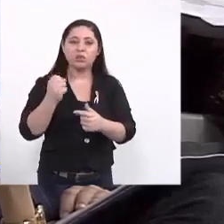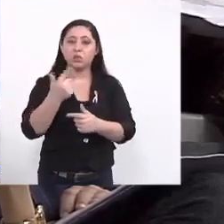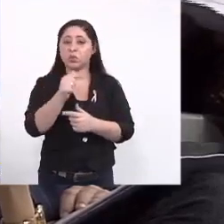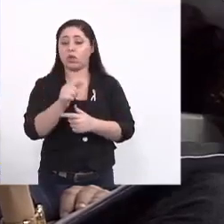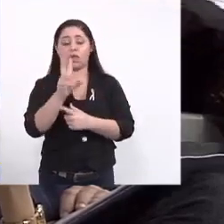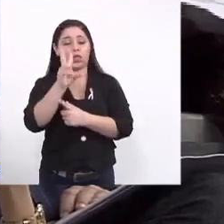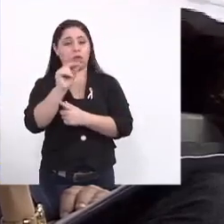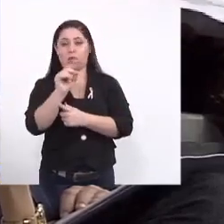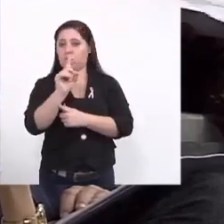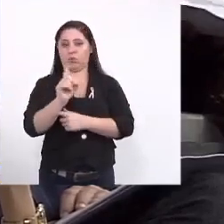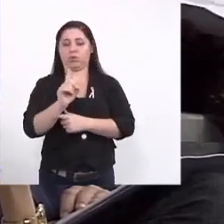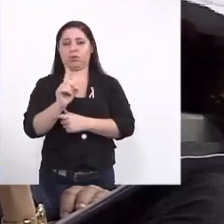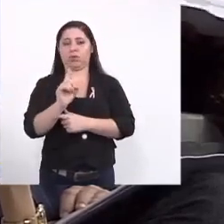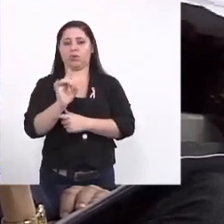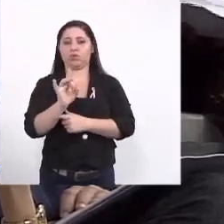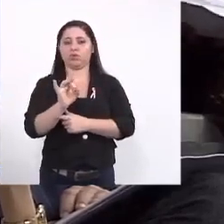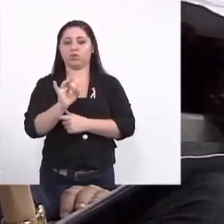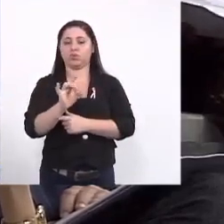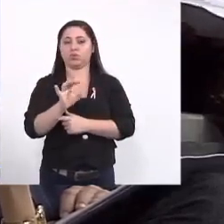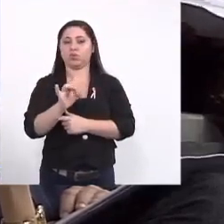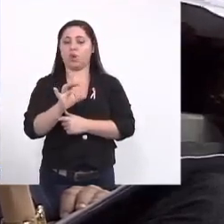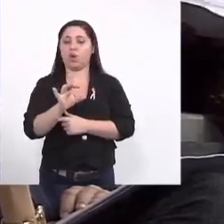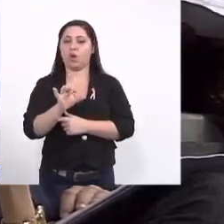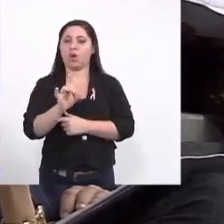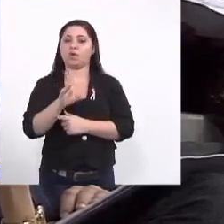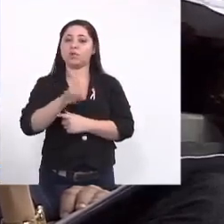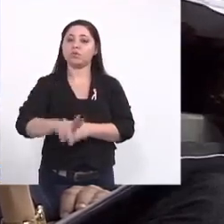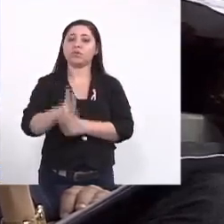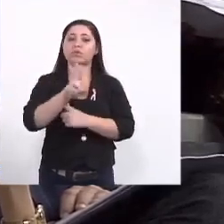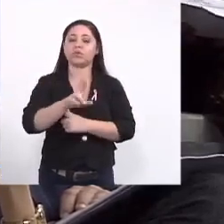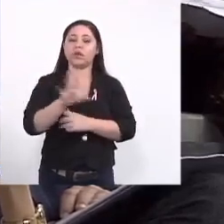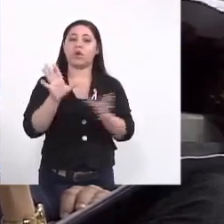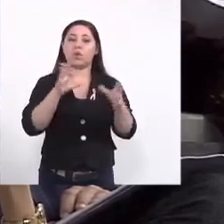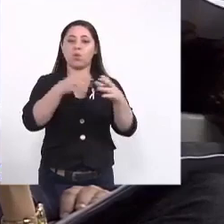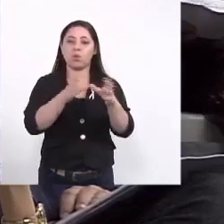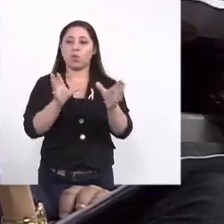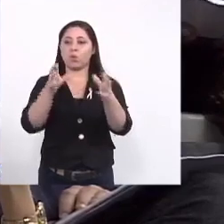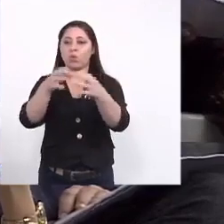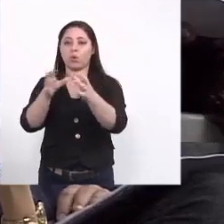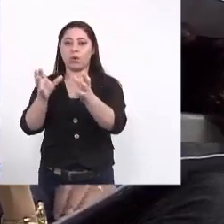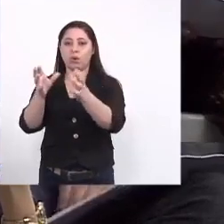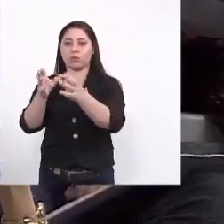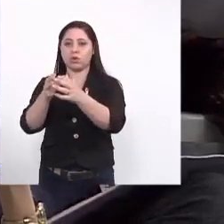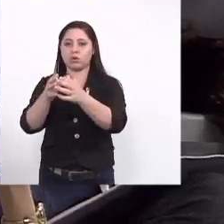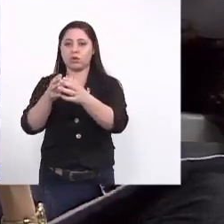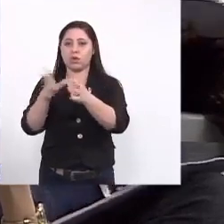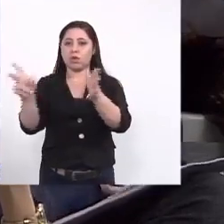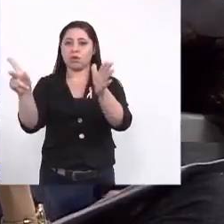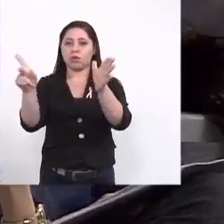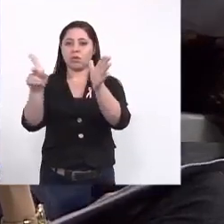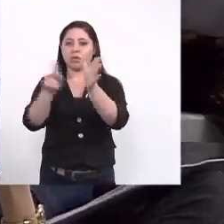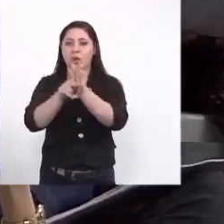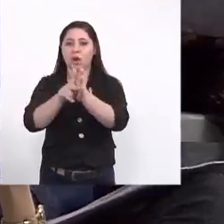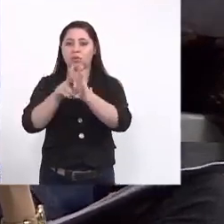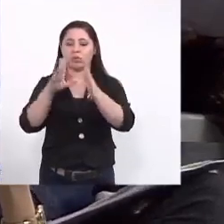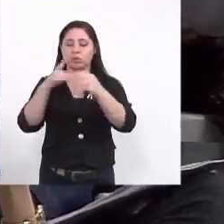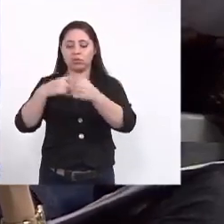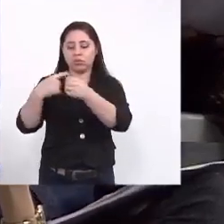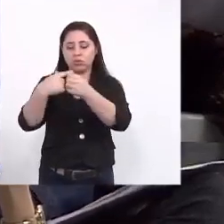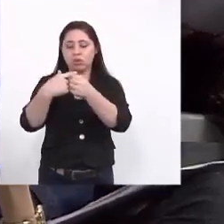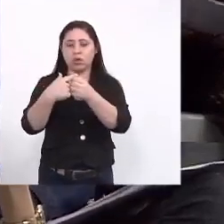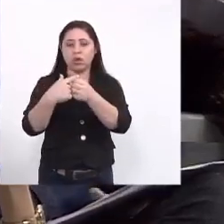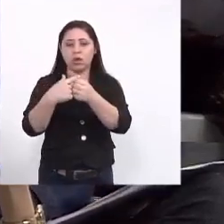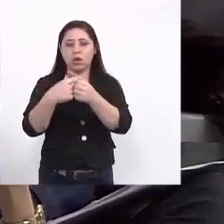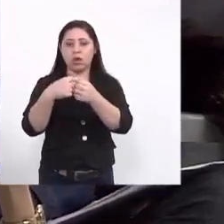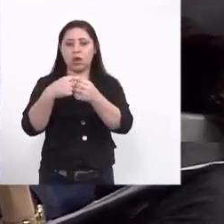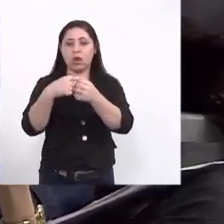depósito predominante a ideia é que se faça o mutirão em cima do depósito predominante de cada município